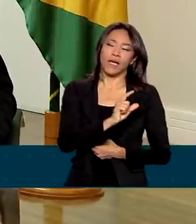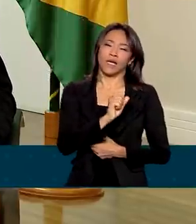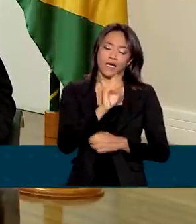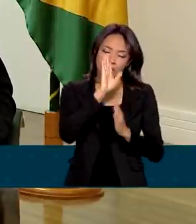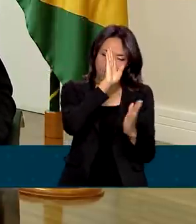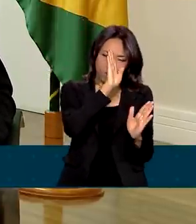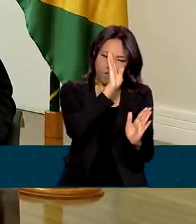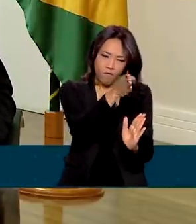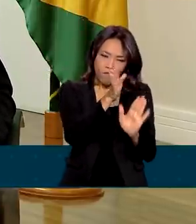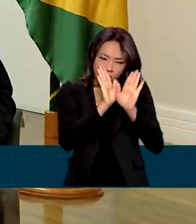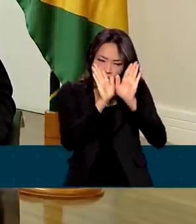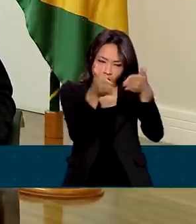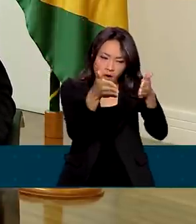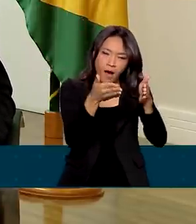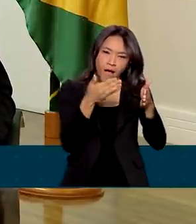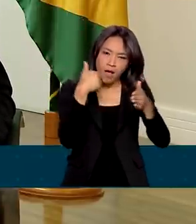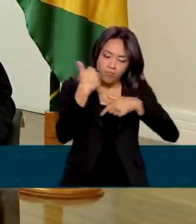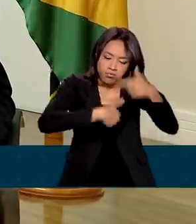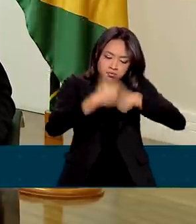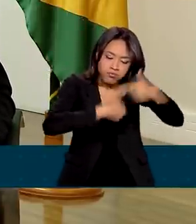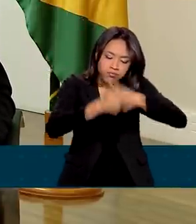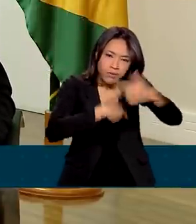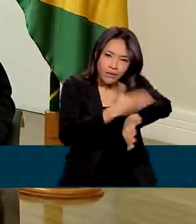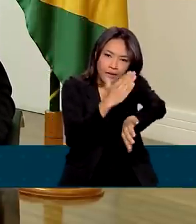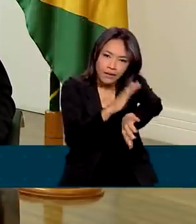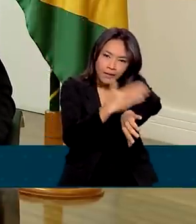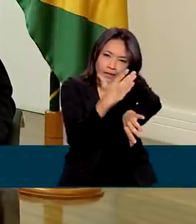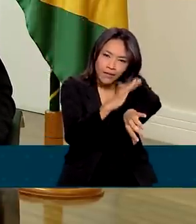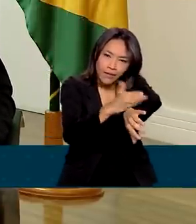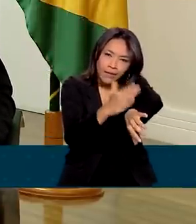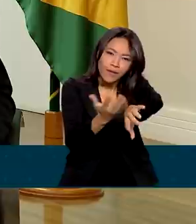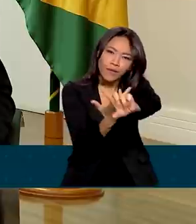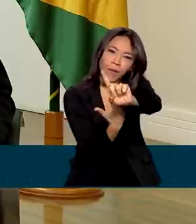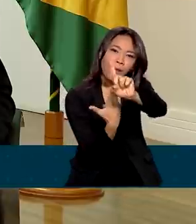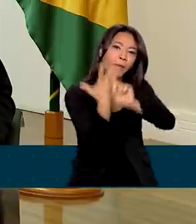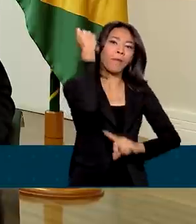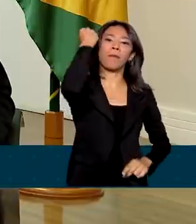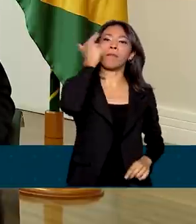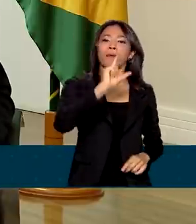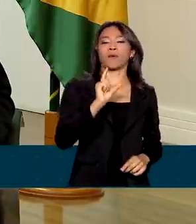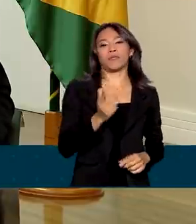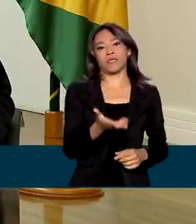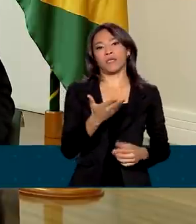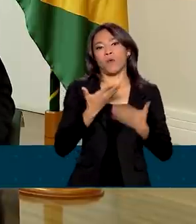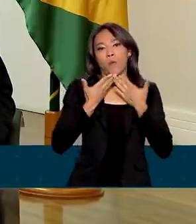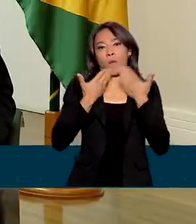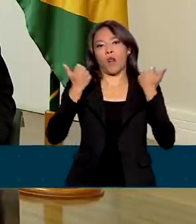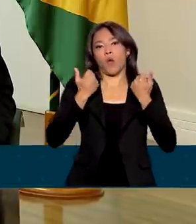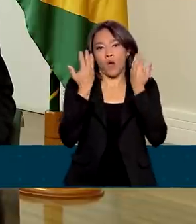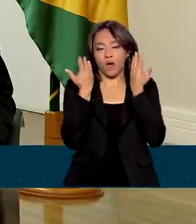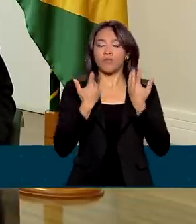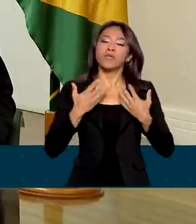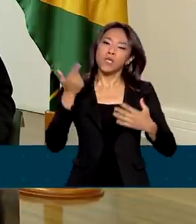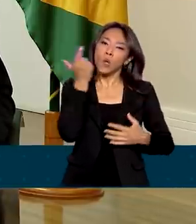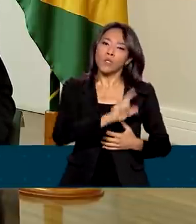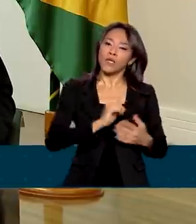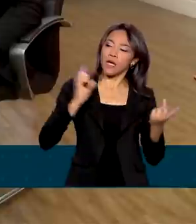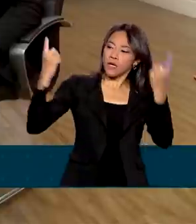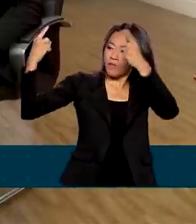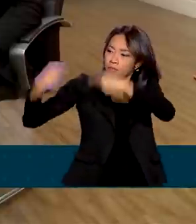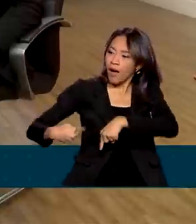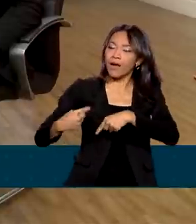foco na superação das suas marcas e resultados, possa evoluir no seu treinamento e esteja em condições de competitividade.